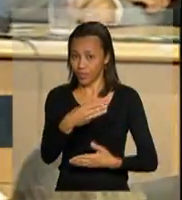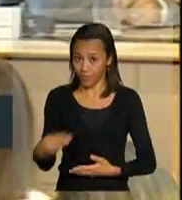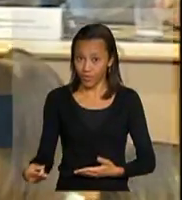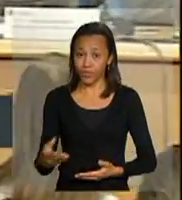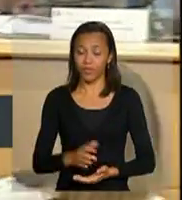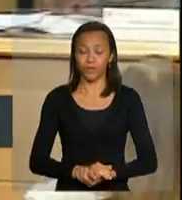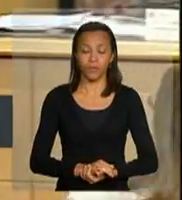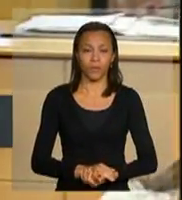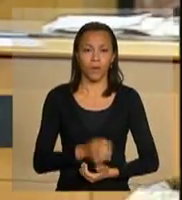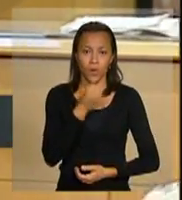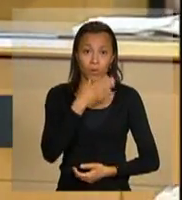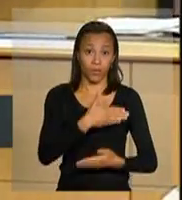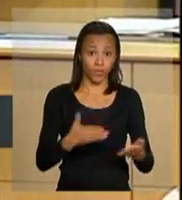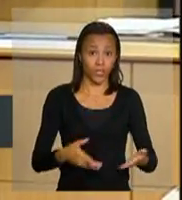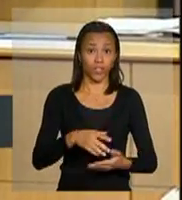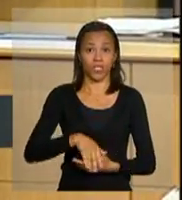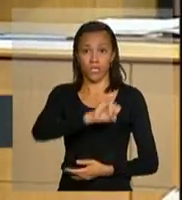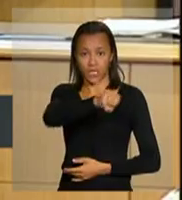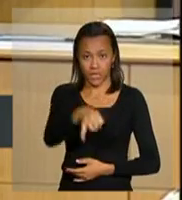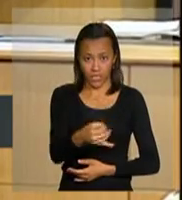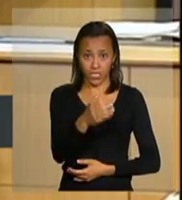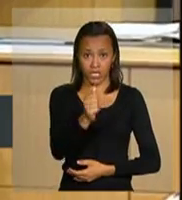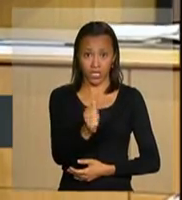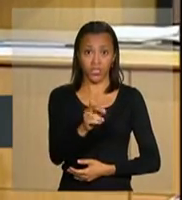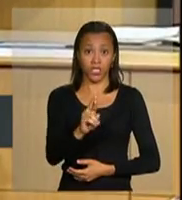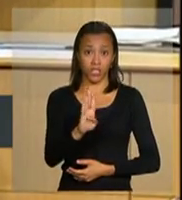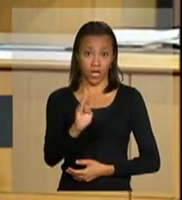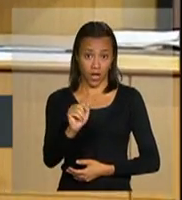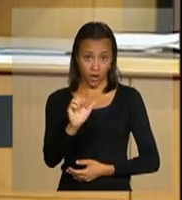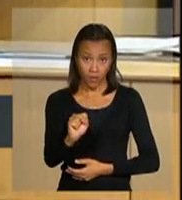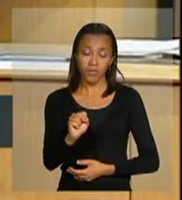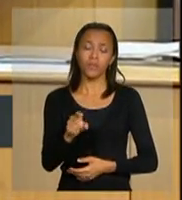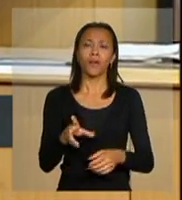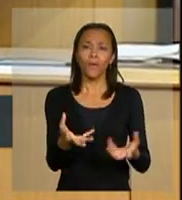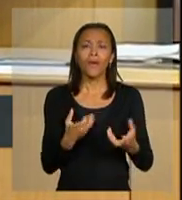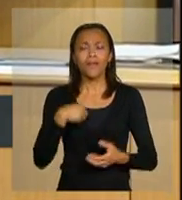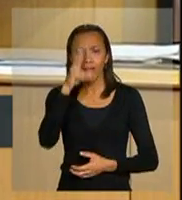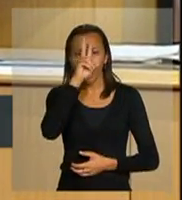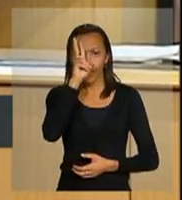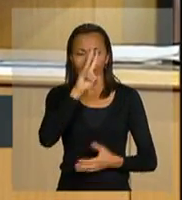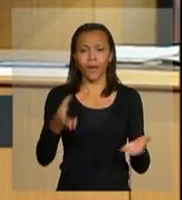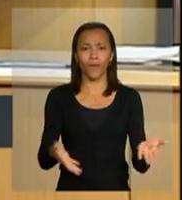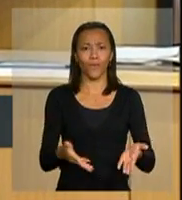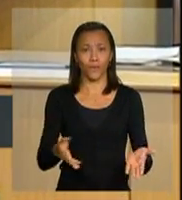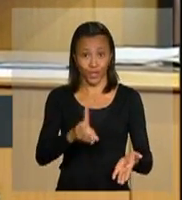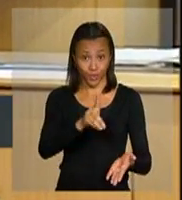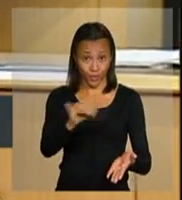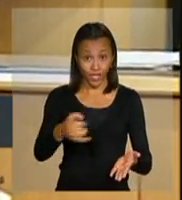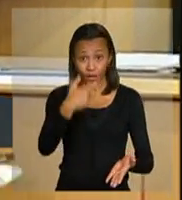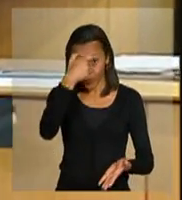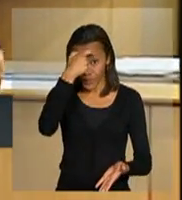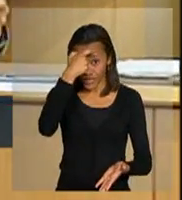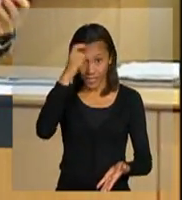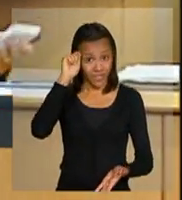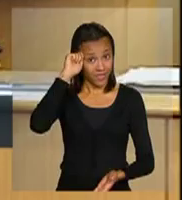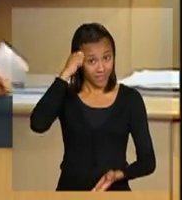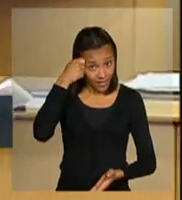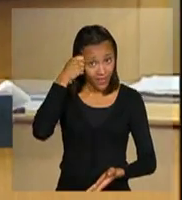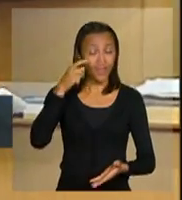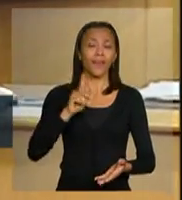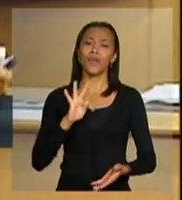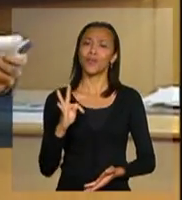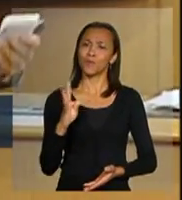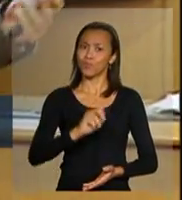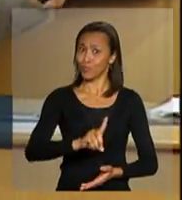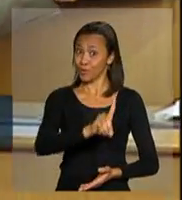Shecker, Jarbas. Eu quero lembrar hoje também para vocês que hoje é o Dia da Consciência Negra, acho que é um dia importante para